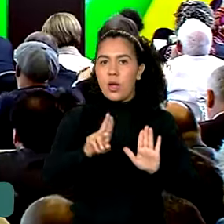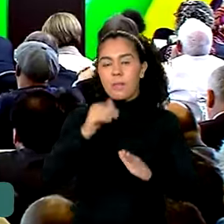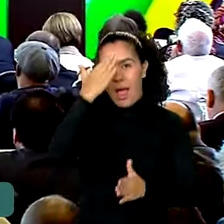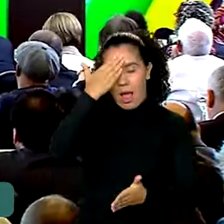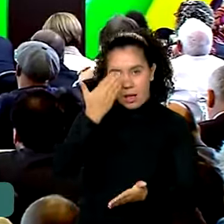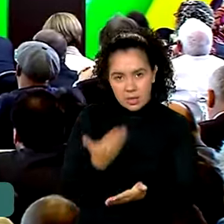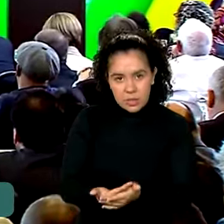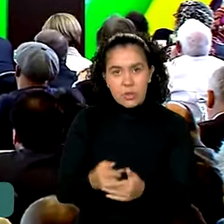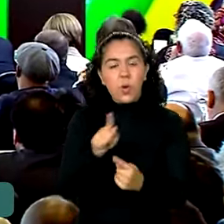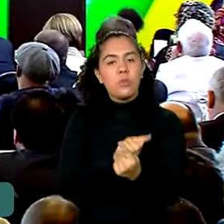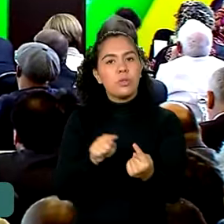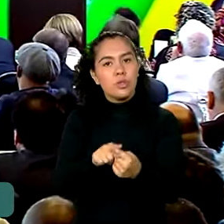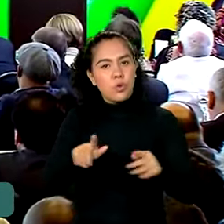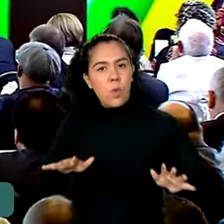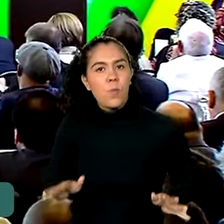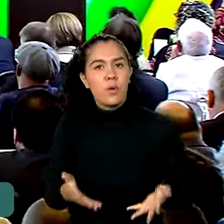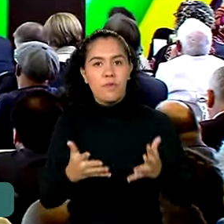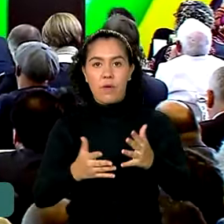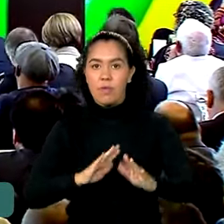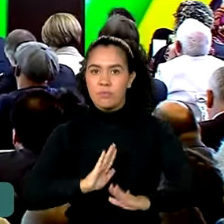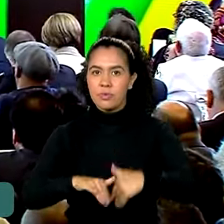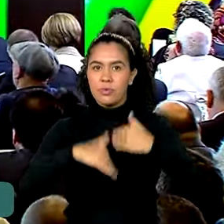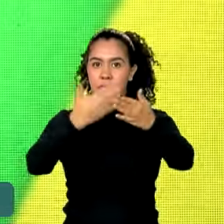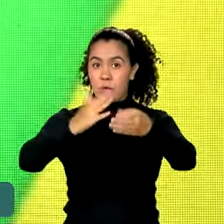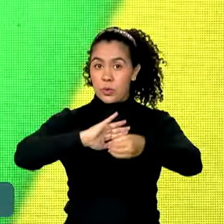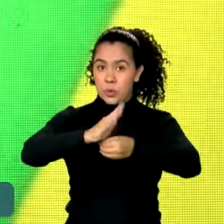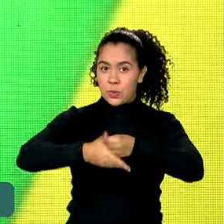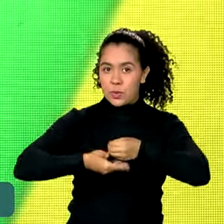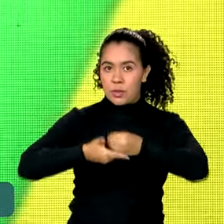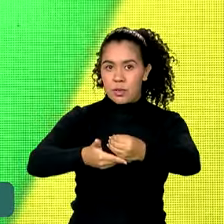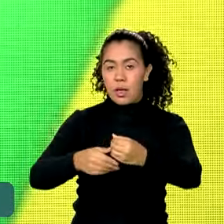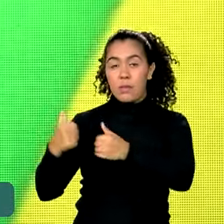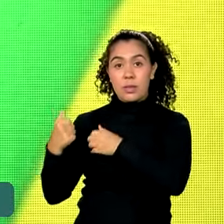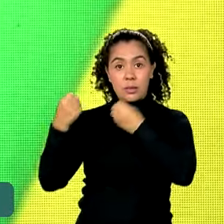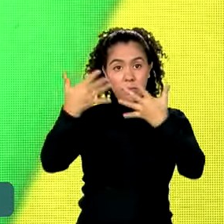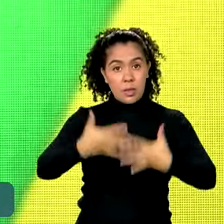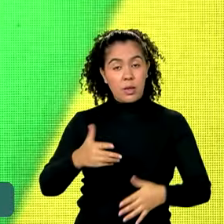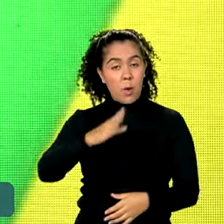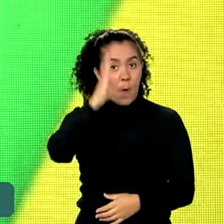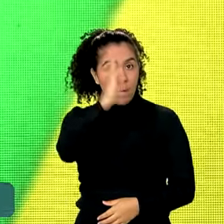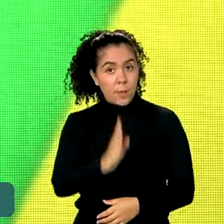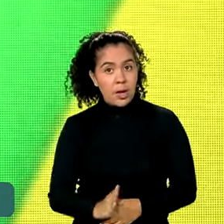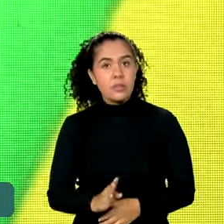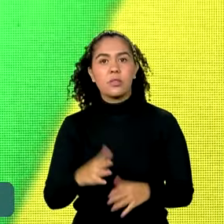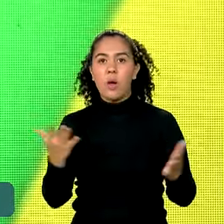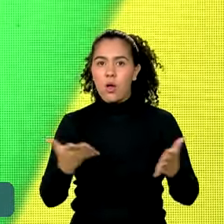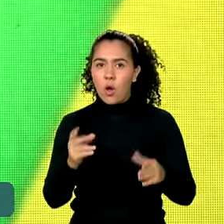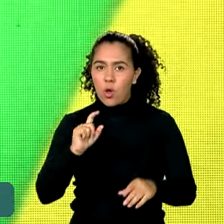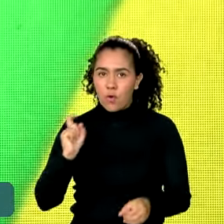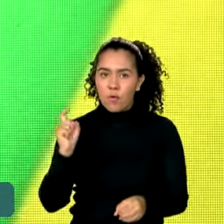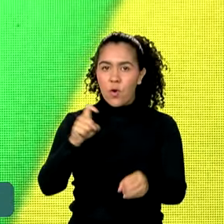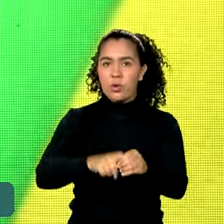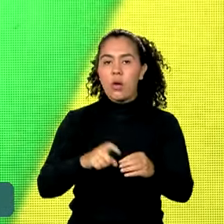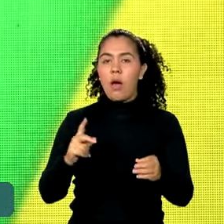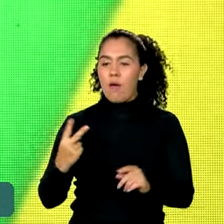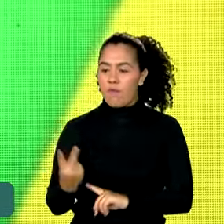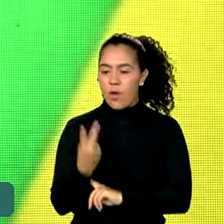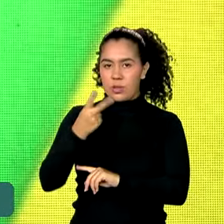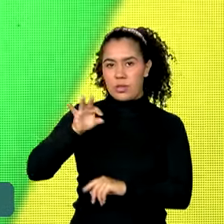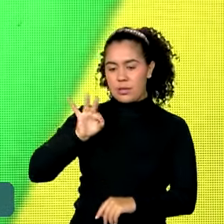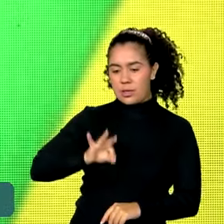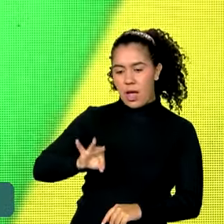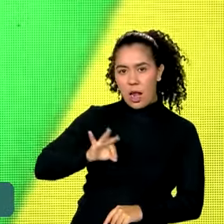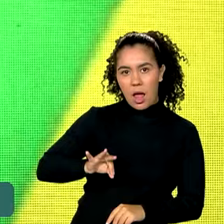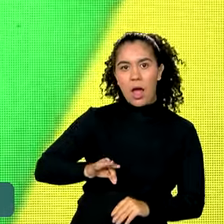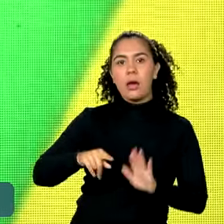promover um crescimento sustentável. O país voltou a valorizar o salário mínimo com reajuste de